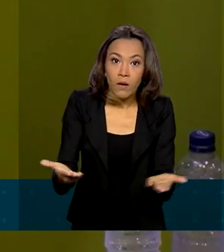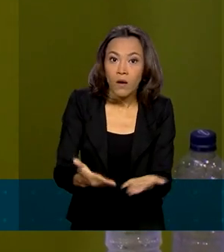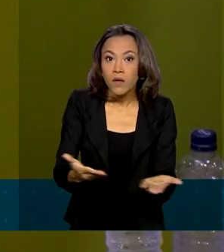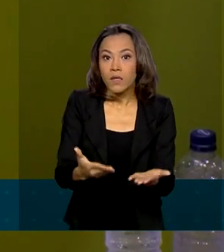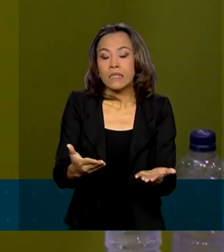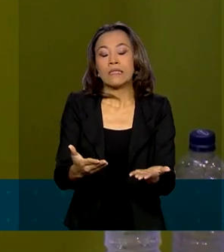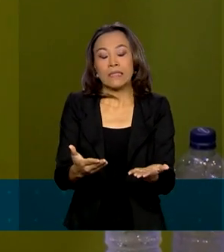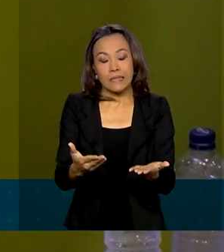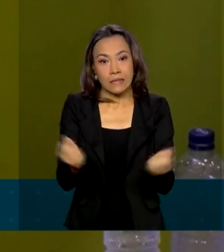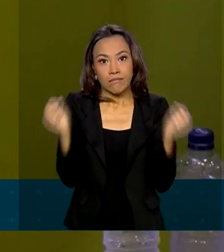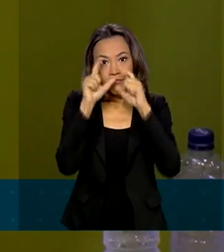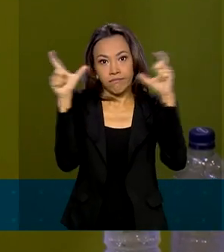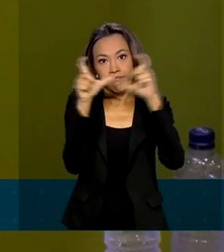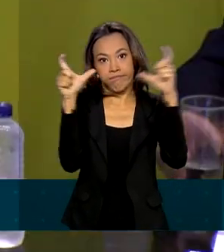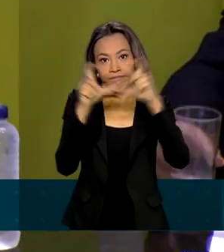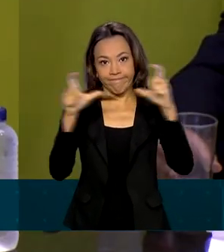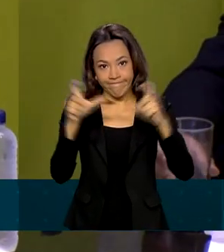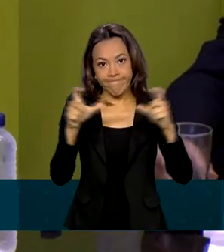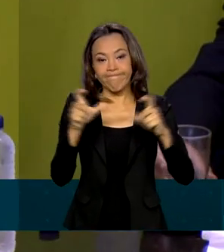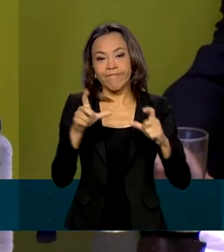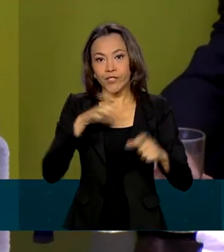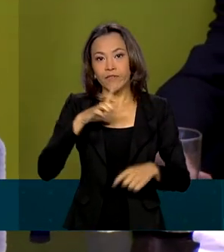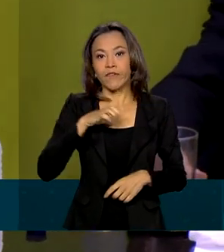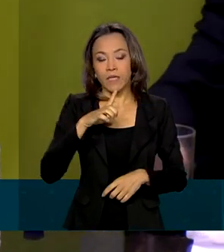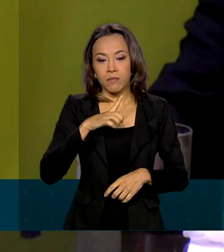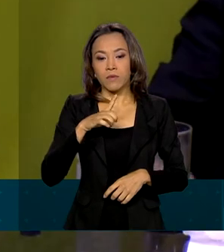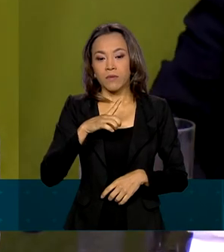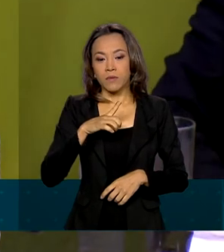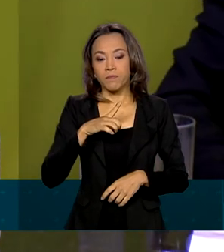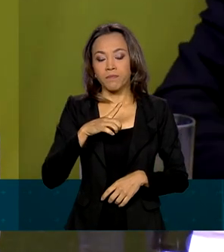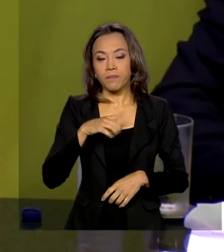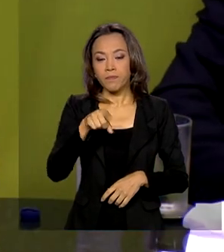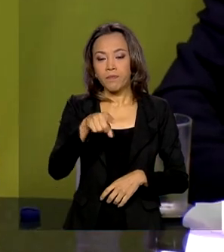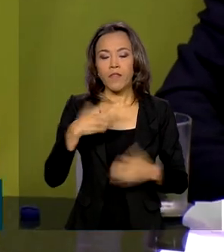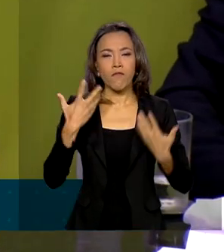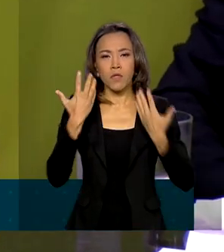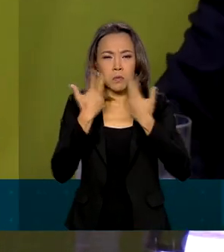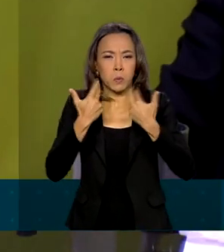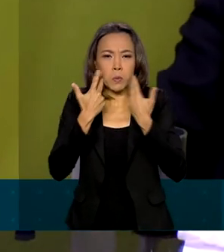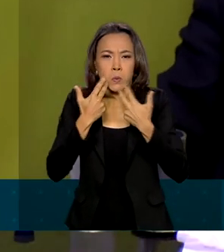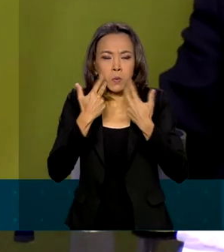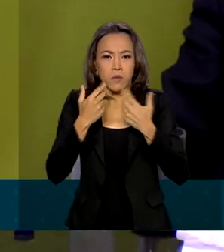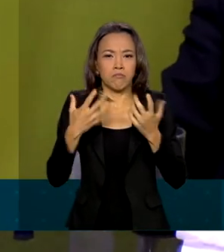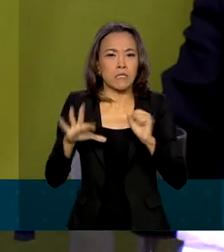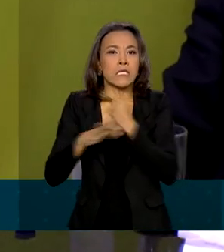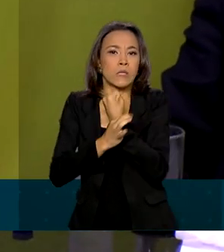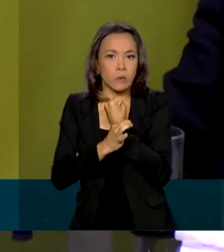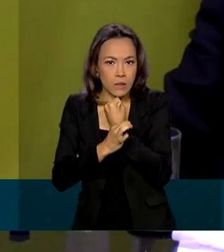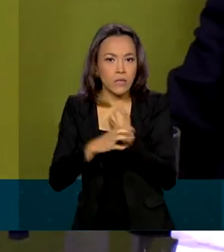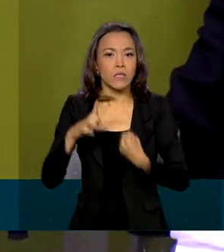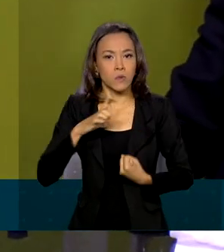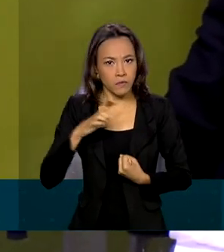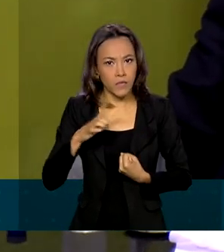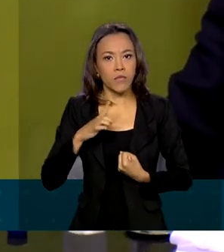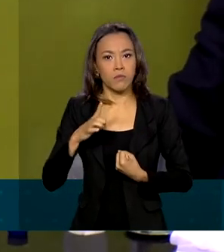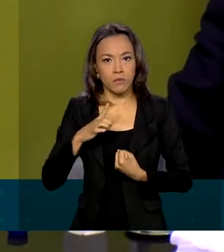somos uma situação de calamidade. Tivemos uma aplicação tranquila do ponto de vista da segurança sanitária.